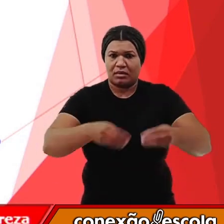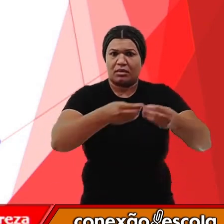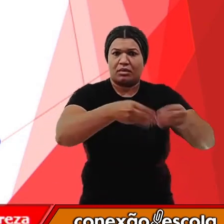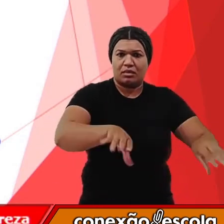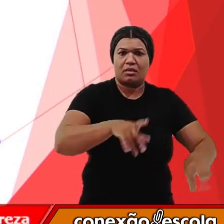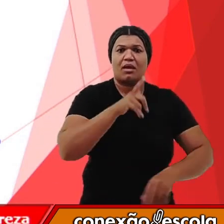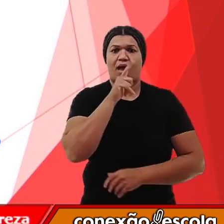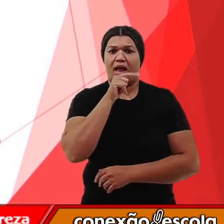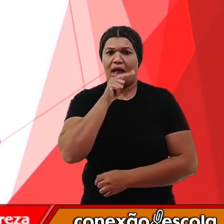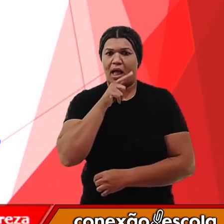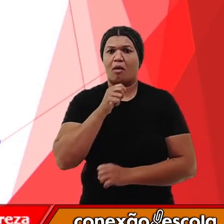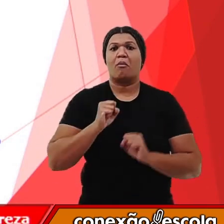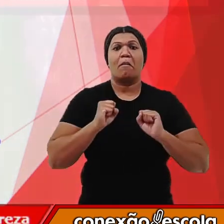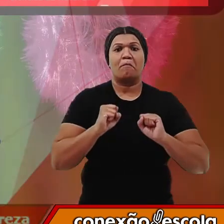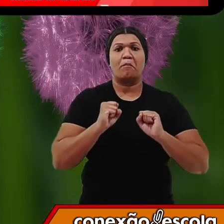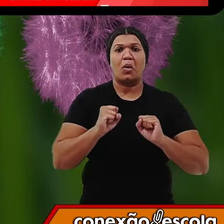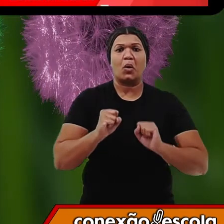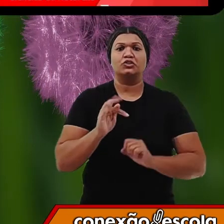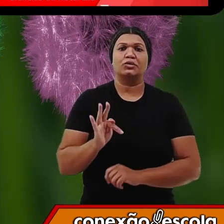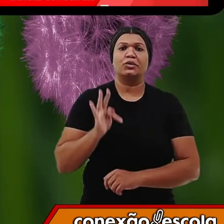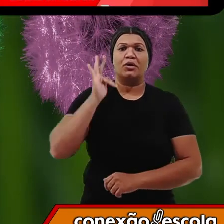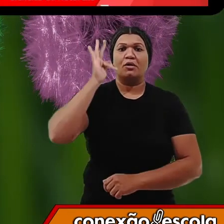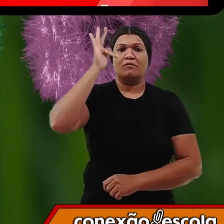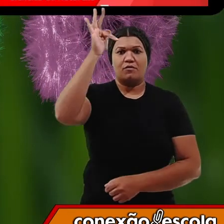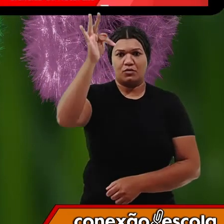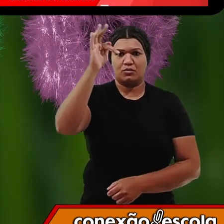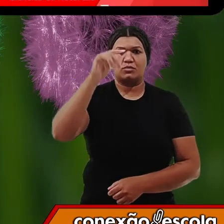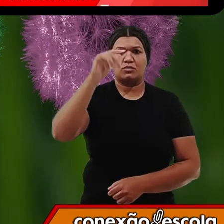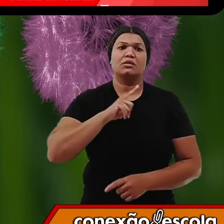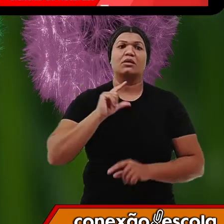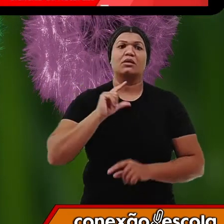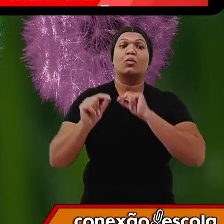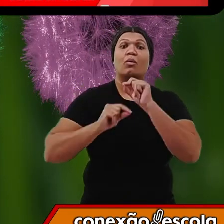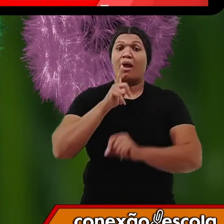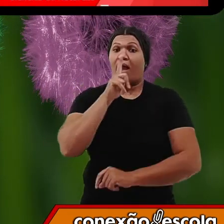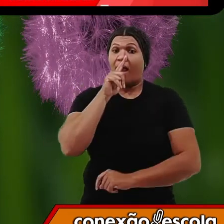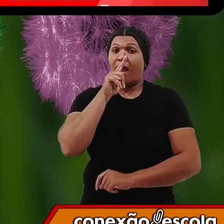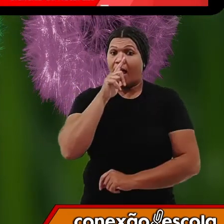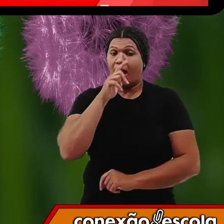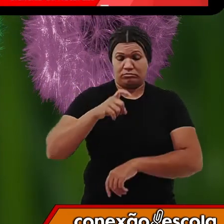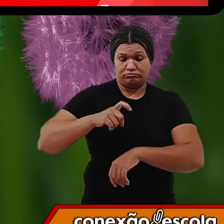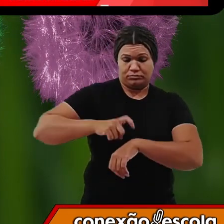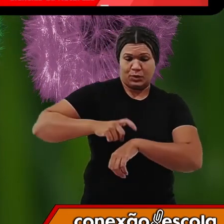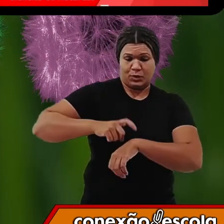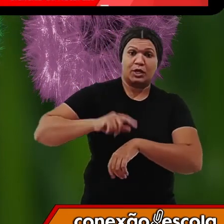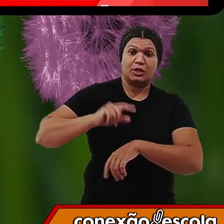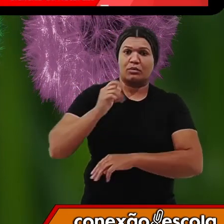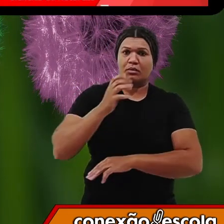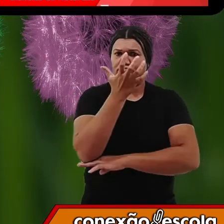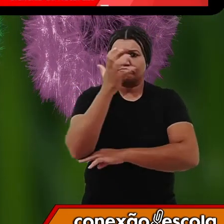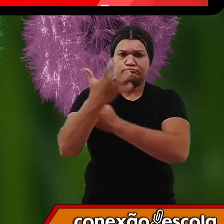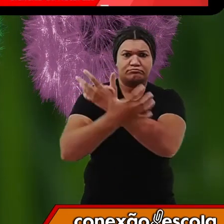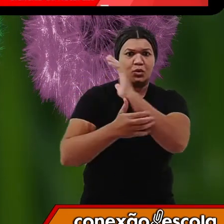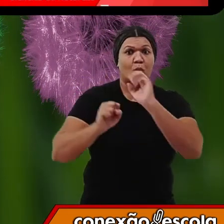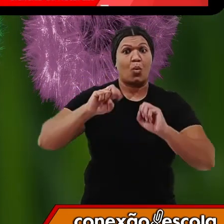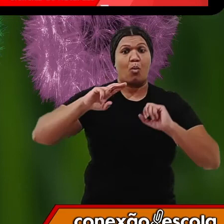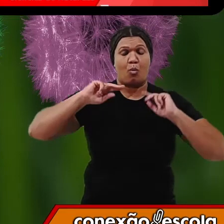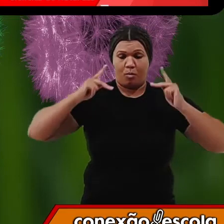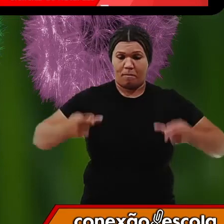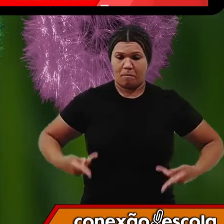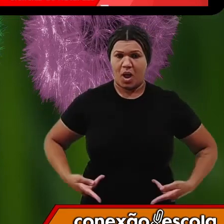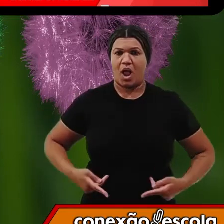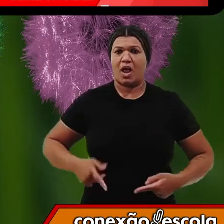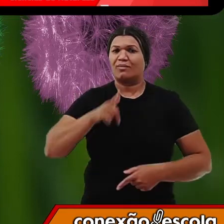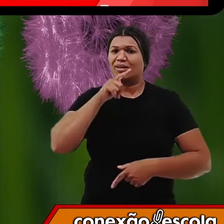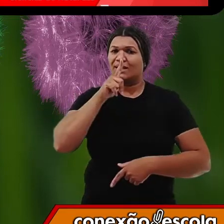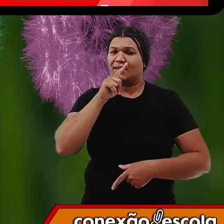há o risco de não haver uma água disponível para nós no tempo que a natureza precisa, ou a humanidade precisa, para despoluir,